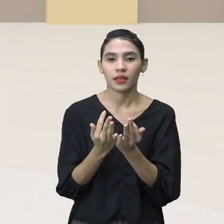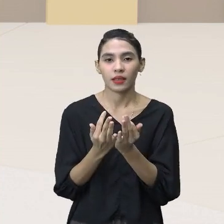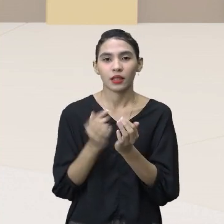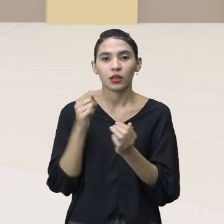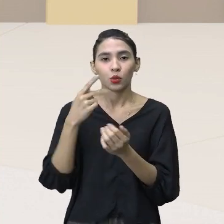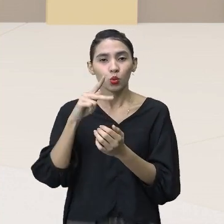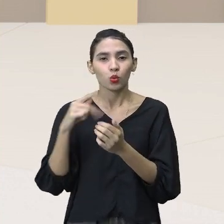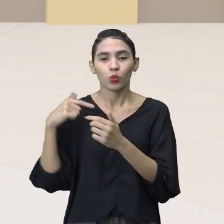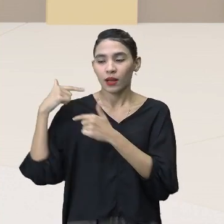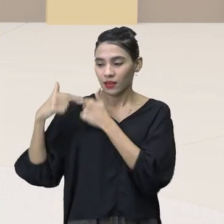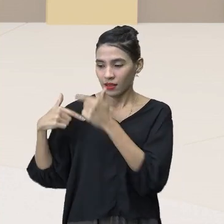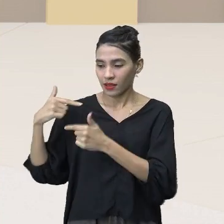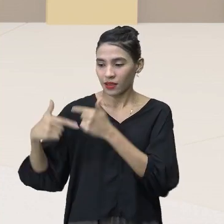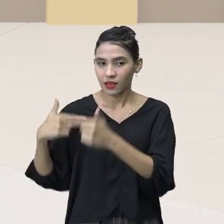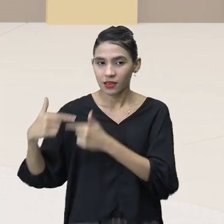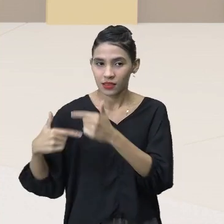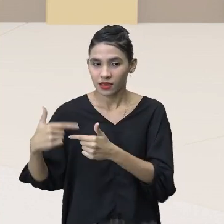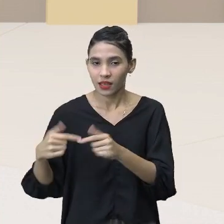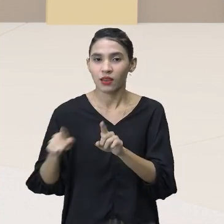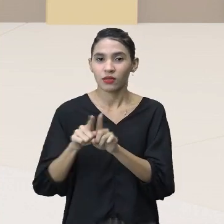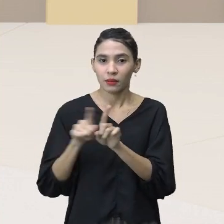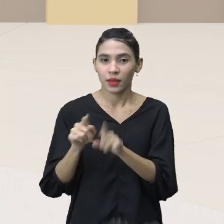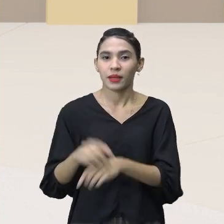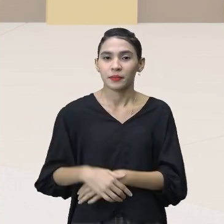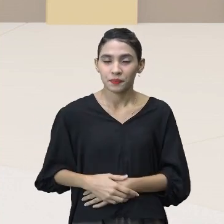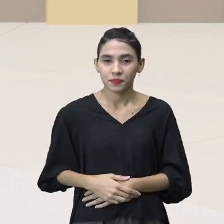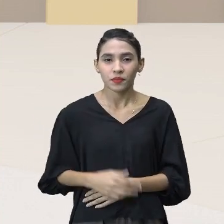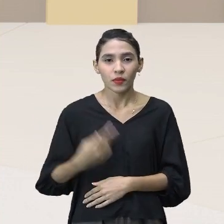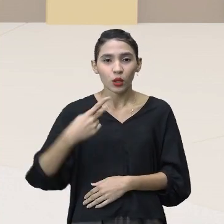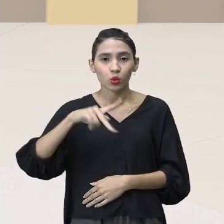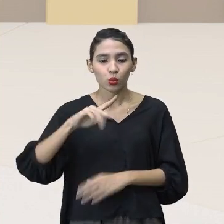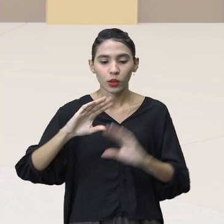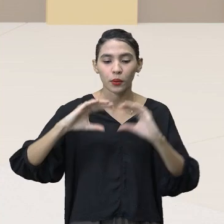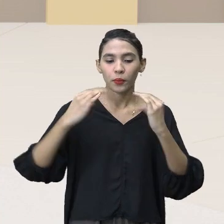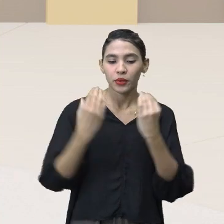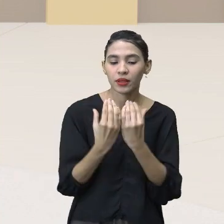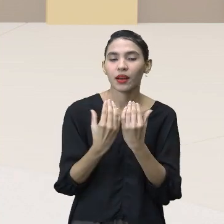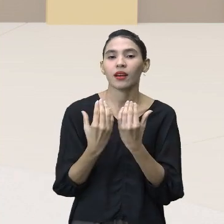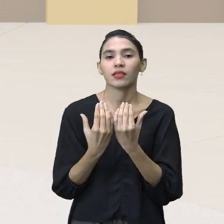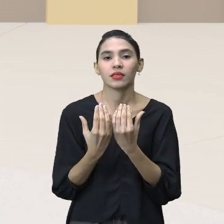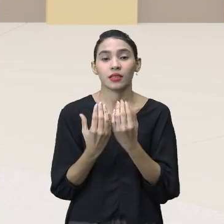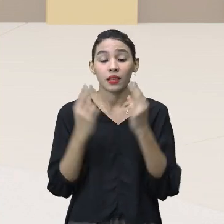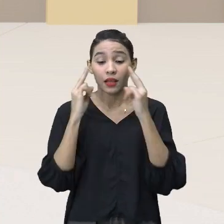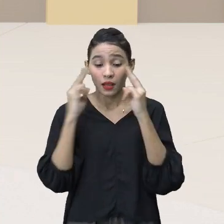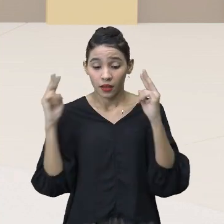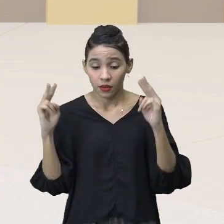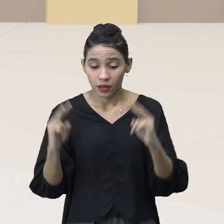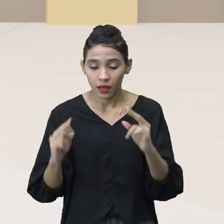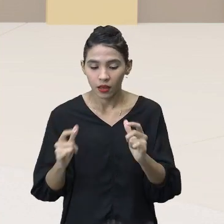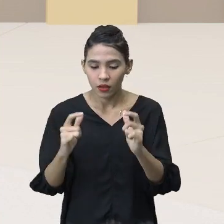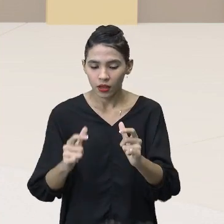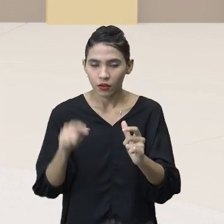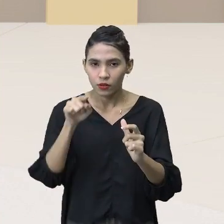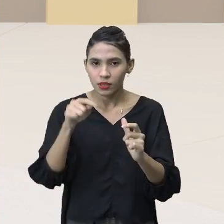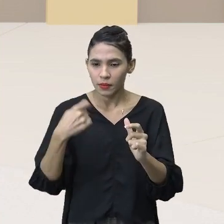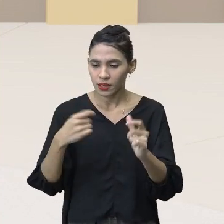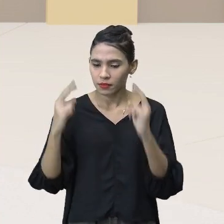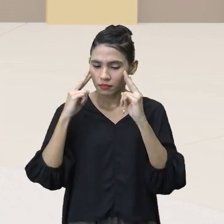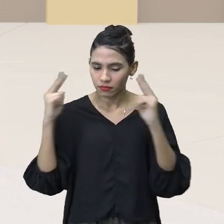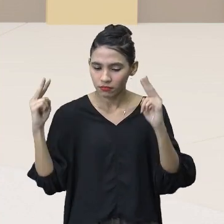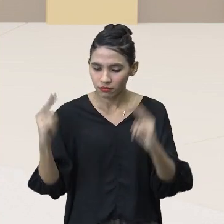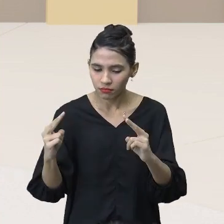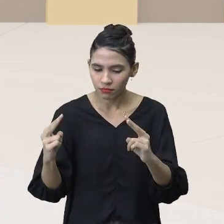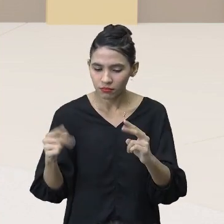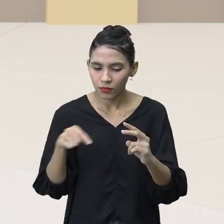sua tradição, das suas tradições, da sua comunidade, é olhar para o local onde você está e